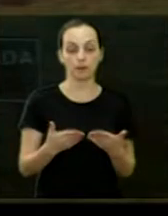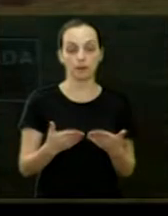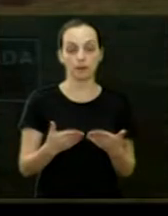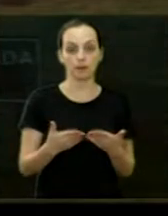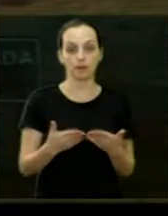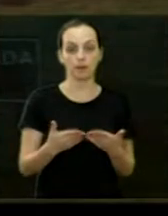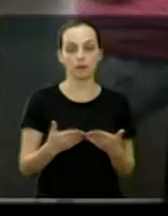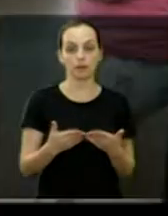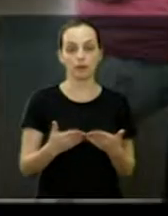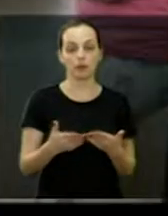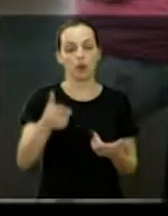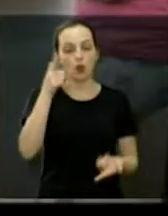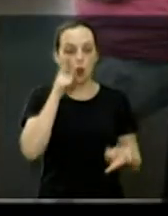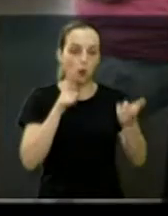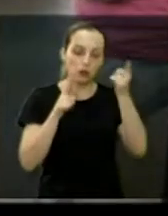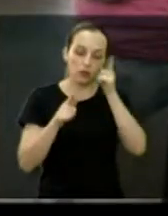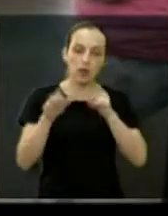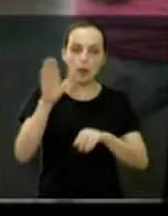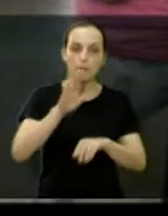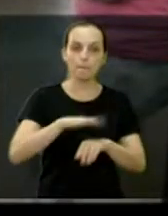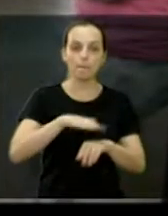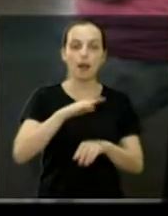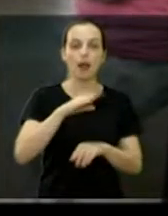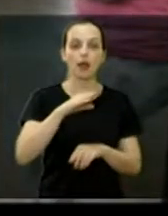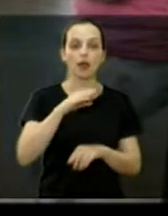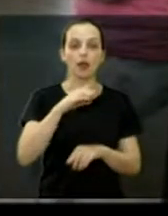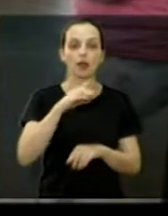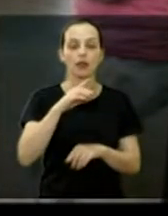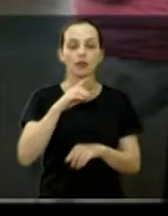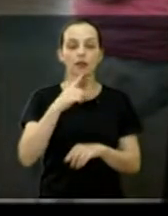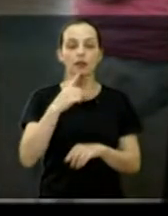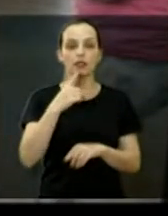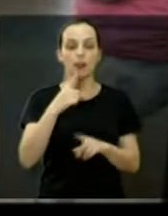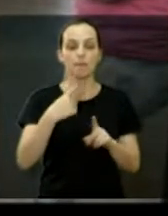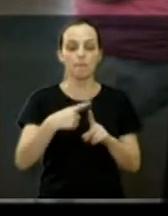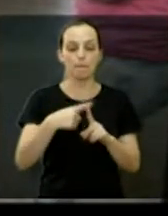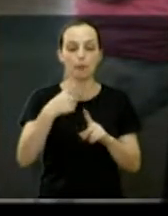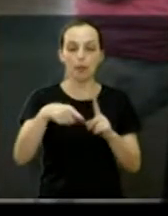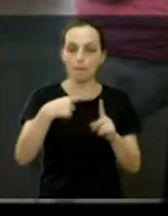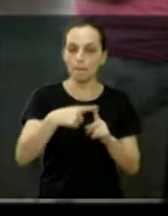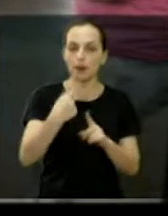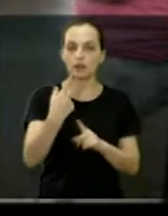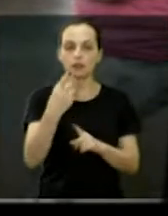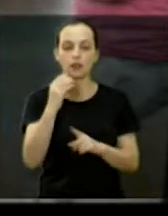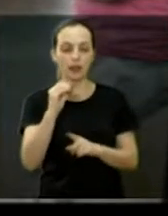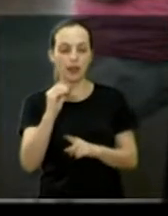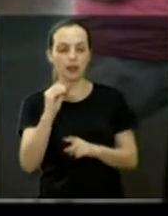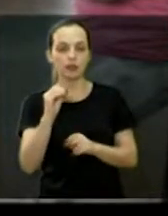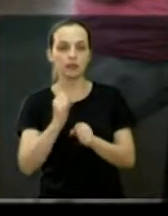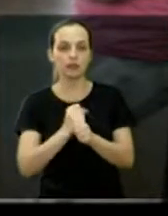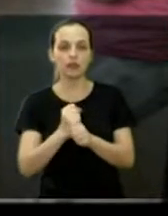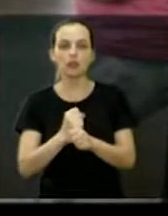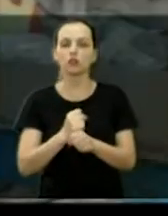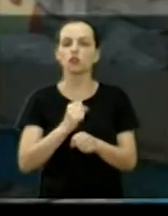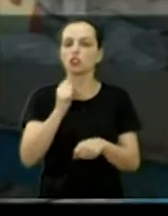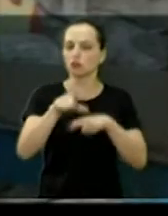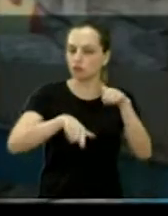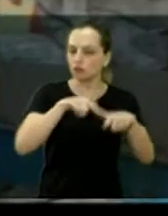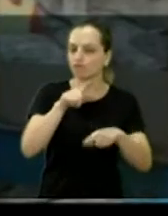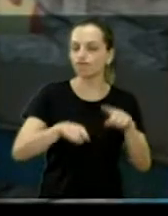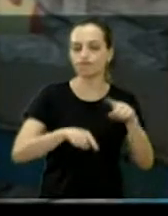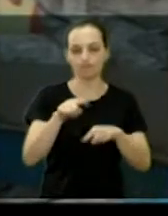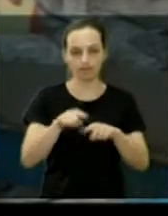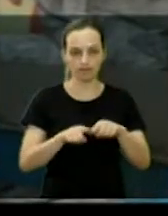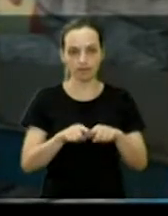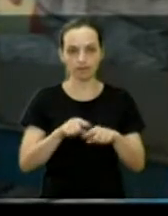tem a capacidade para mais 10 anos de operação. Olha, é o modelo, e nós gostamos, mas